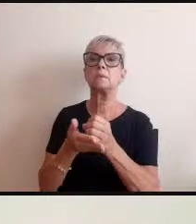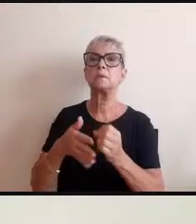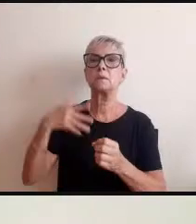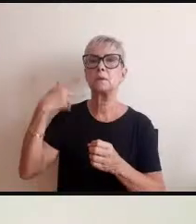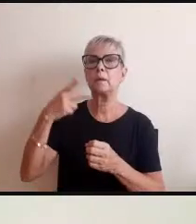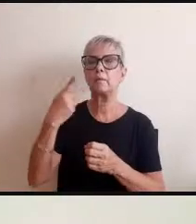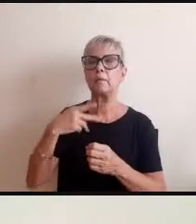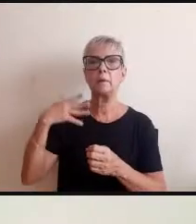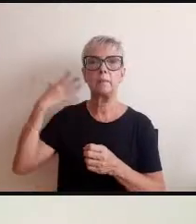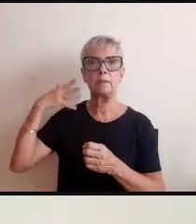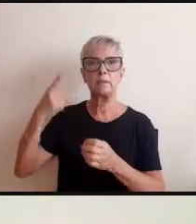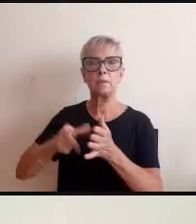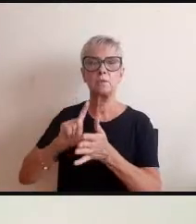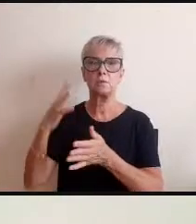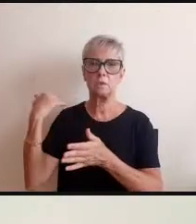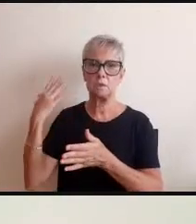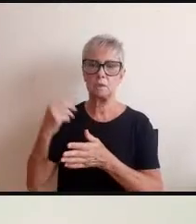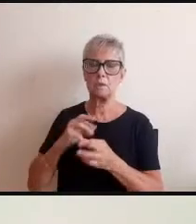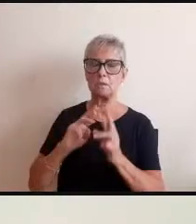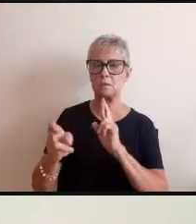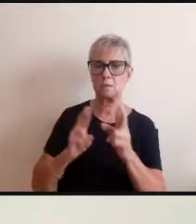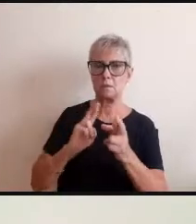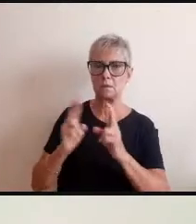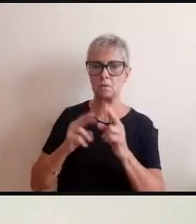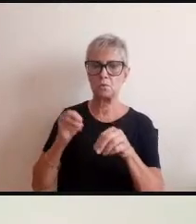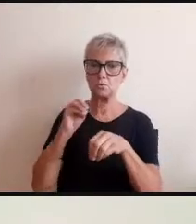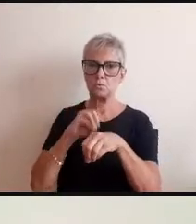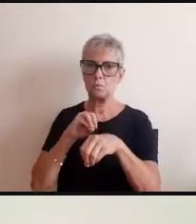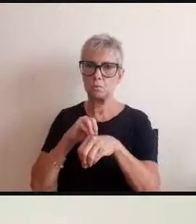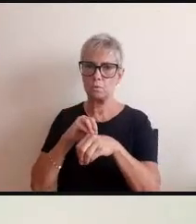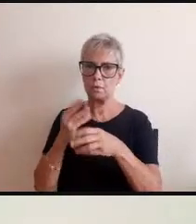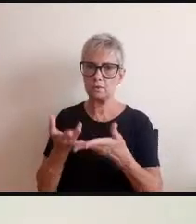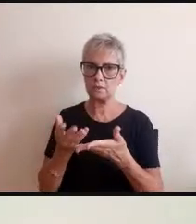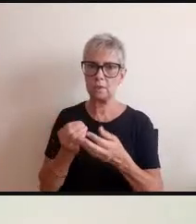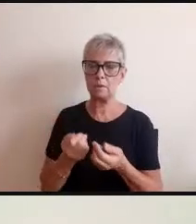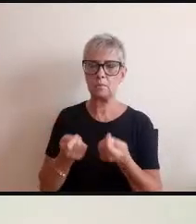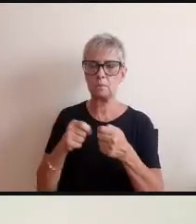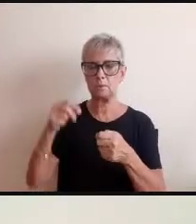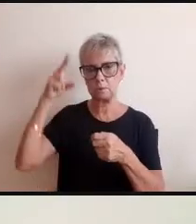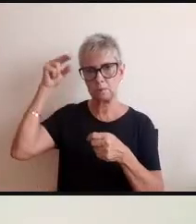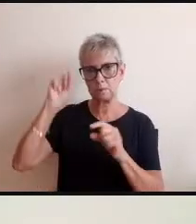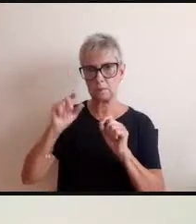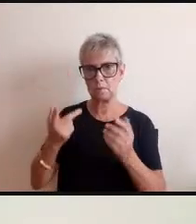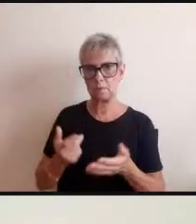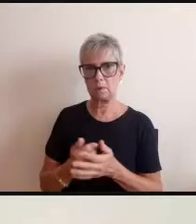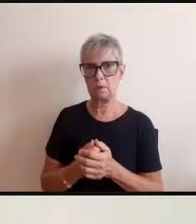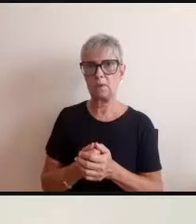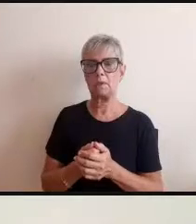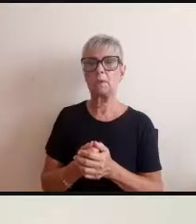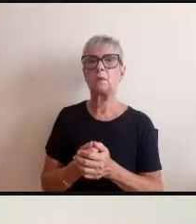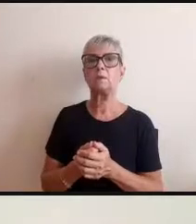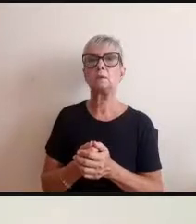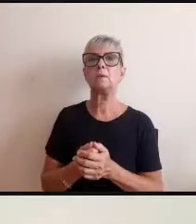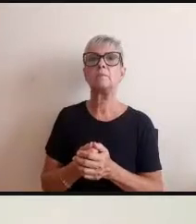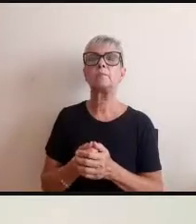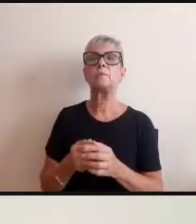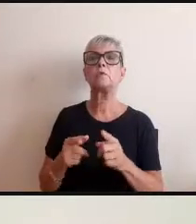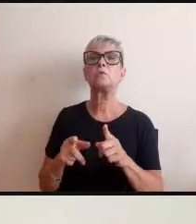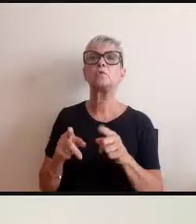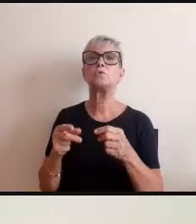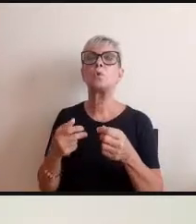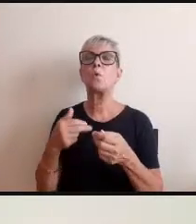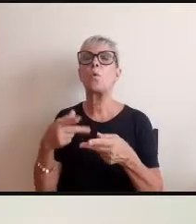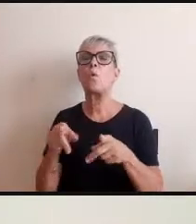para que essas relações de cuidado a gente pode lembrar muito bem a idade de si do Michel Foucault mas